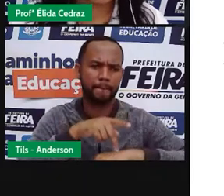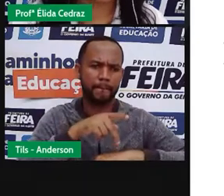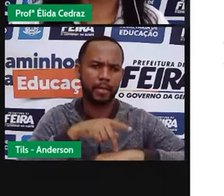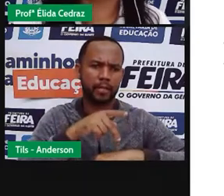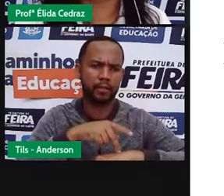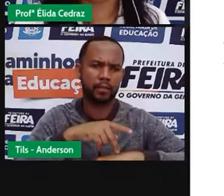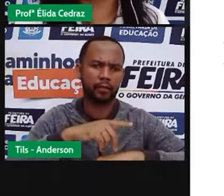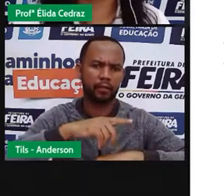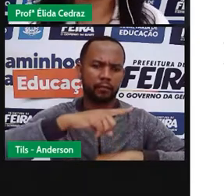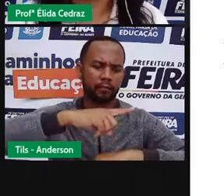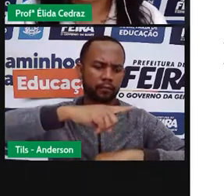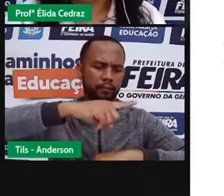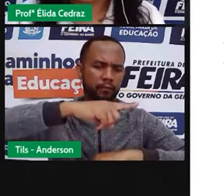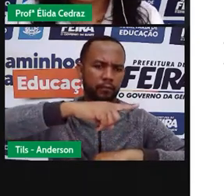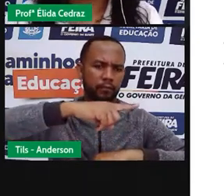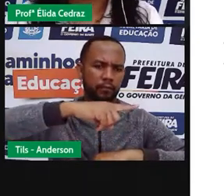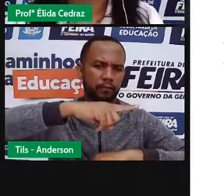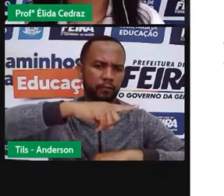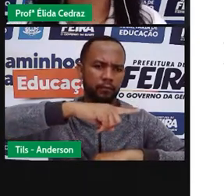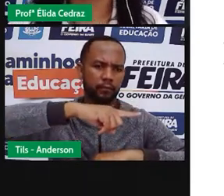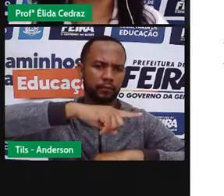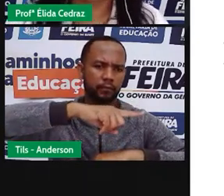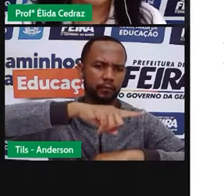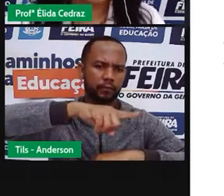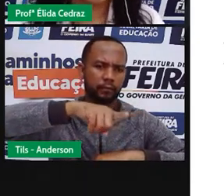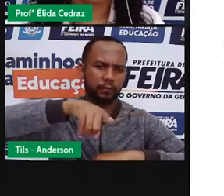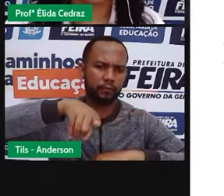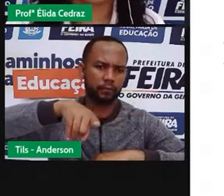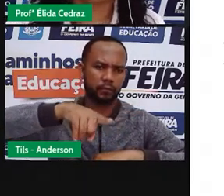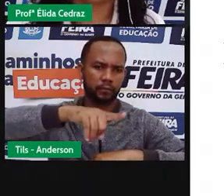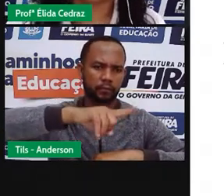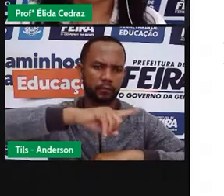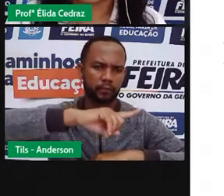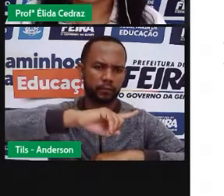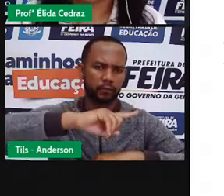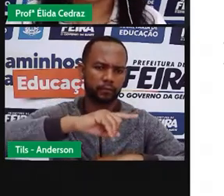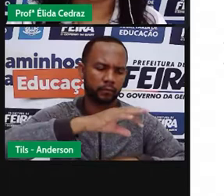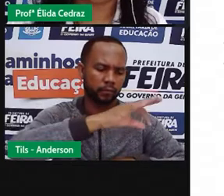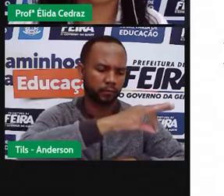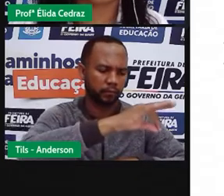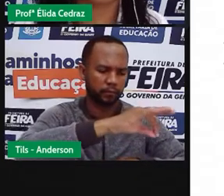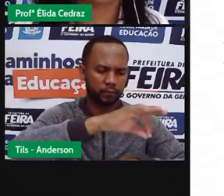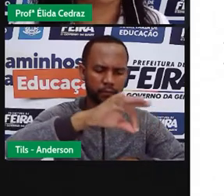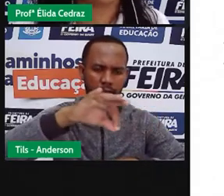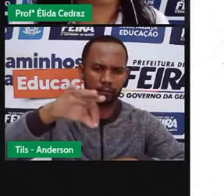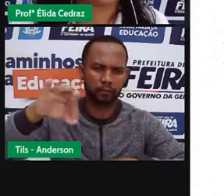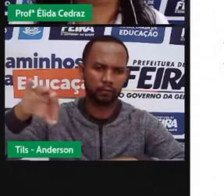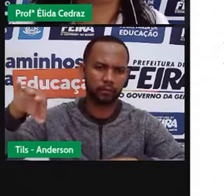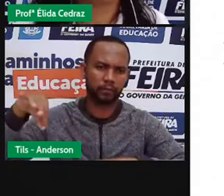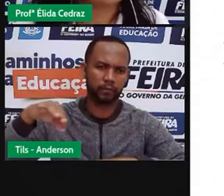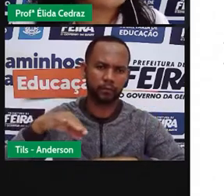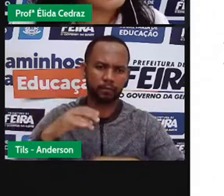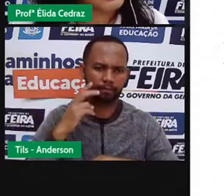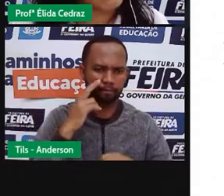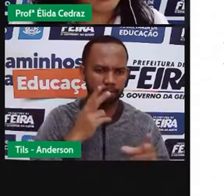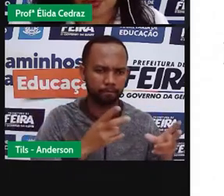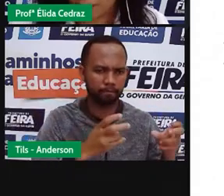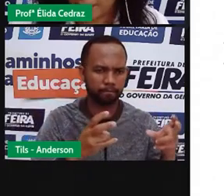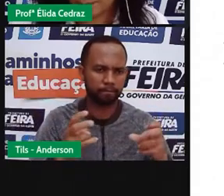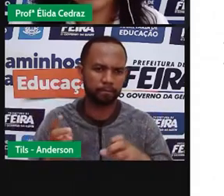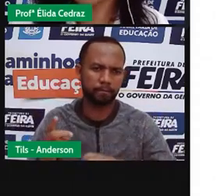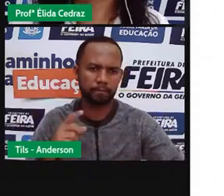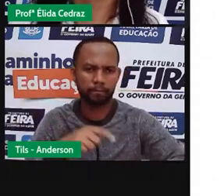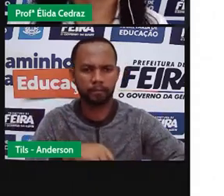E ao redor, colocavam pedras menores na marcação certinha. E eles se orientavam dessa